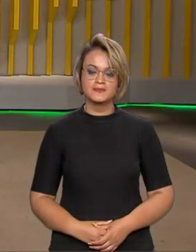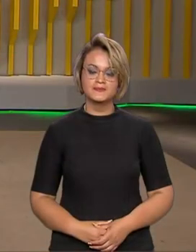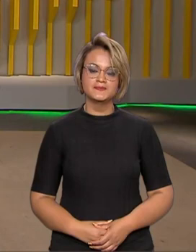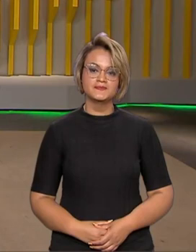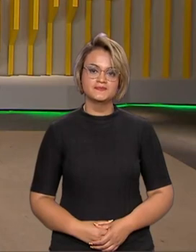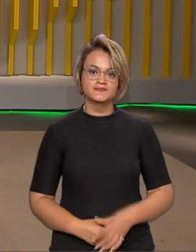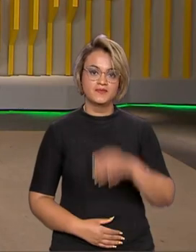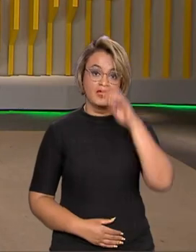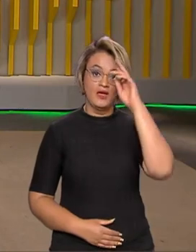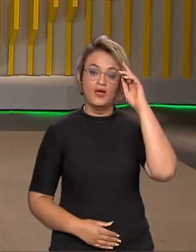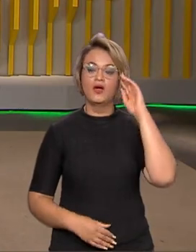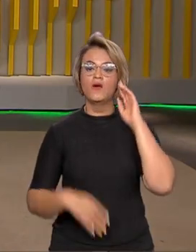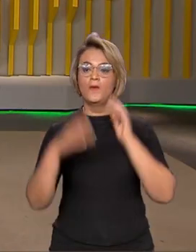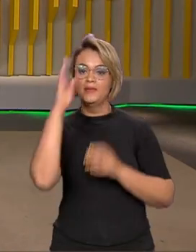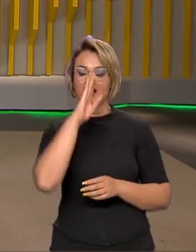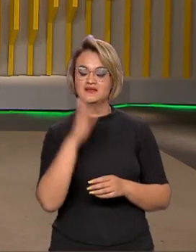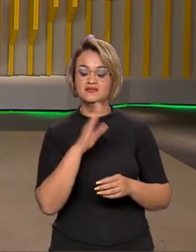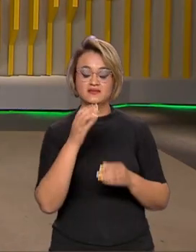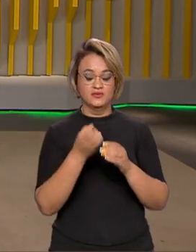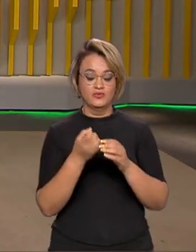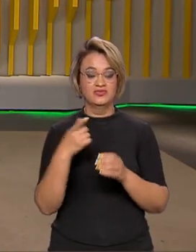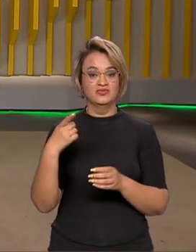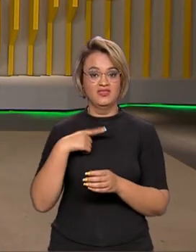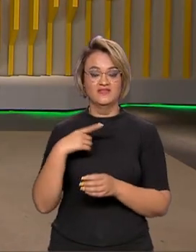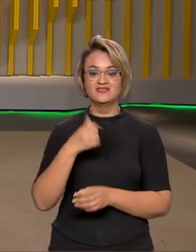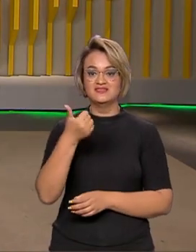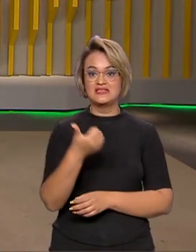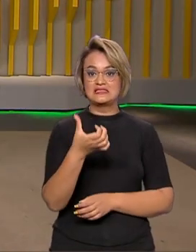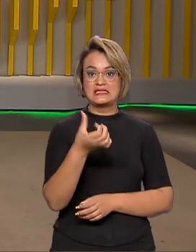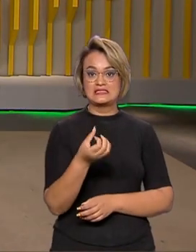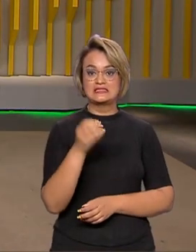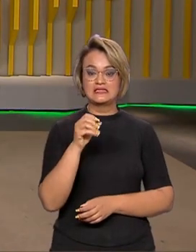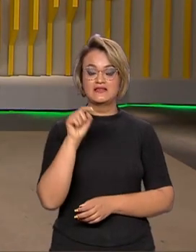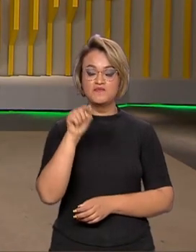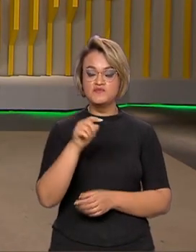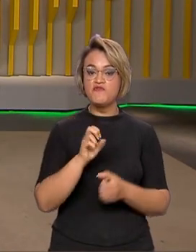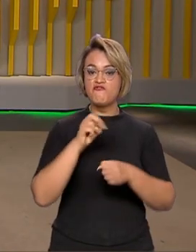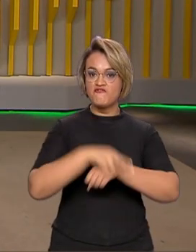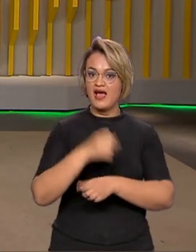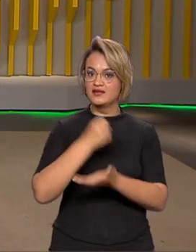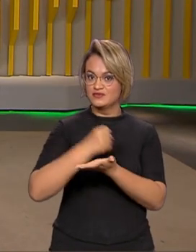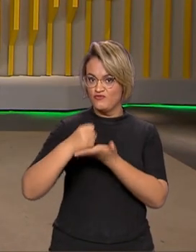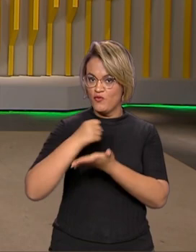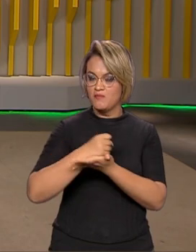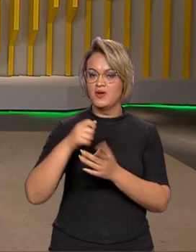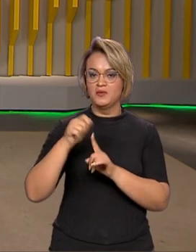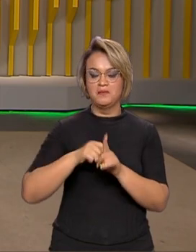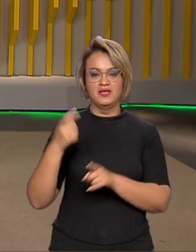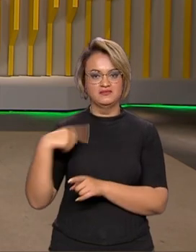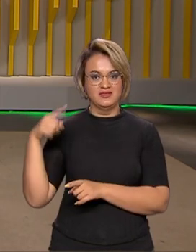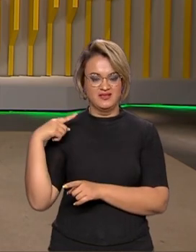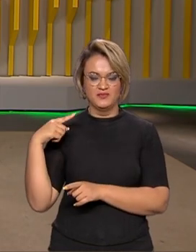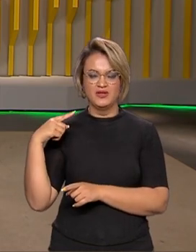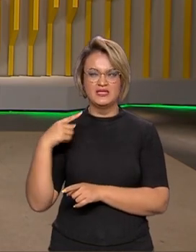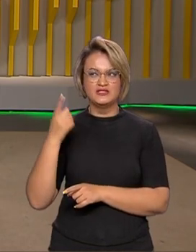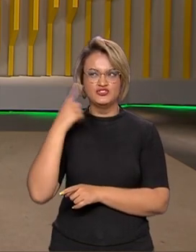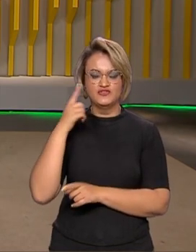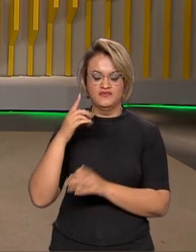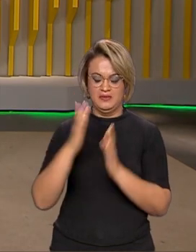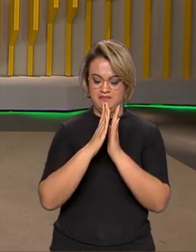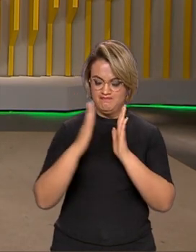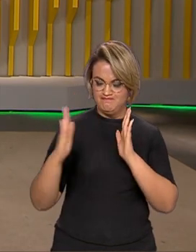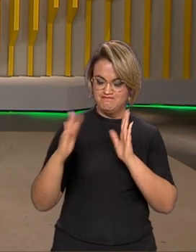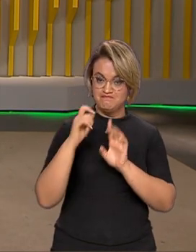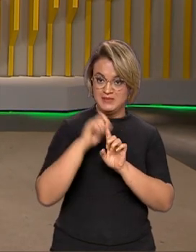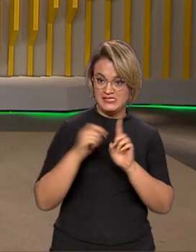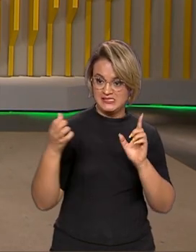O Brasil criou quase 160 mil empregos com carteira assinada em junho. Se olharmos o primeiro semestre inteiro,